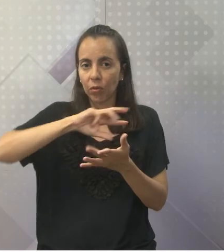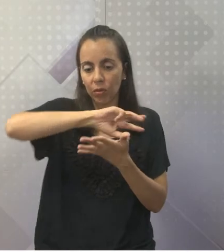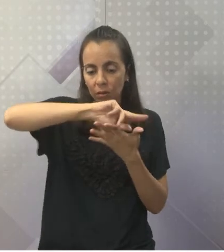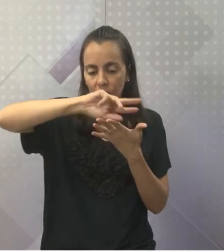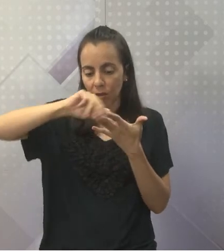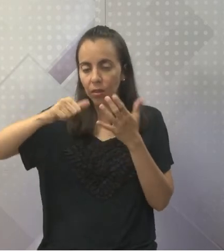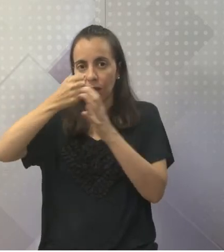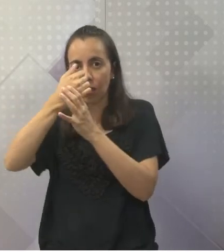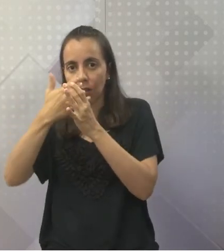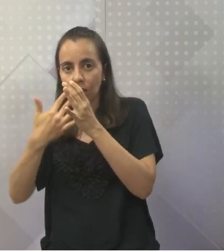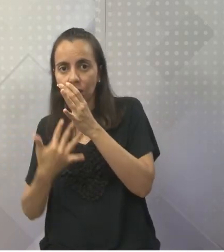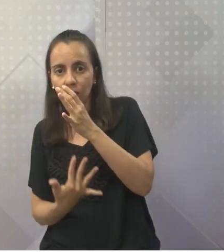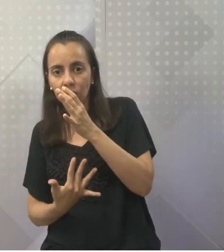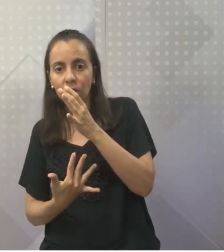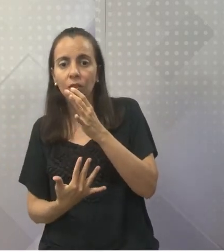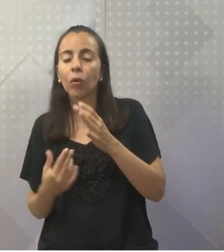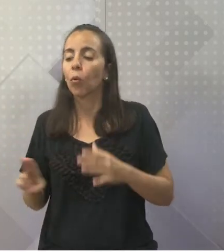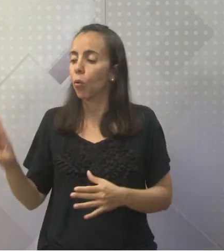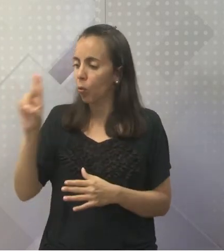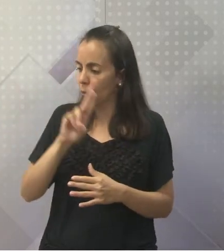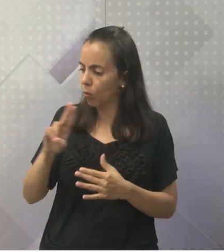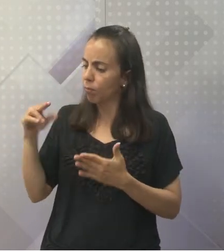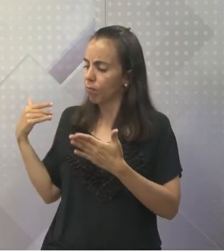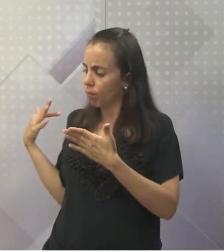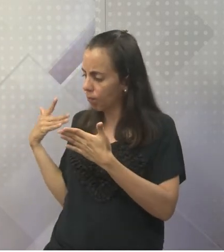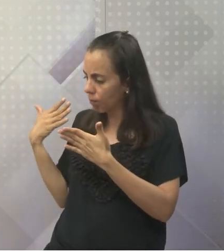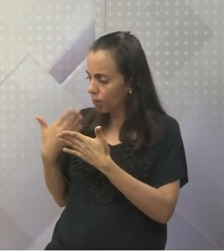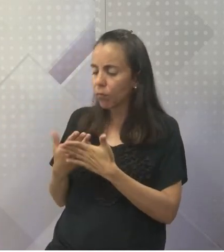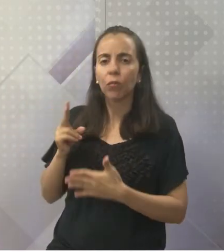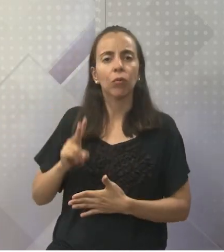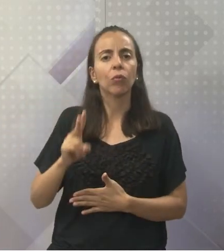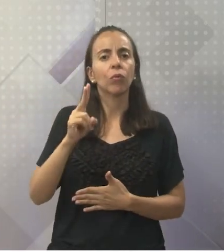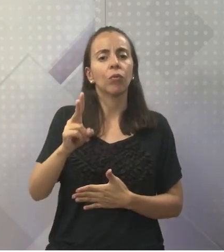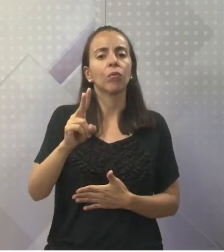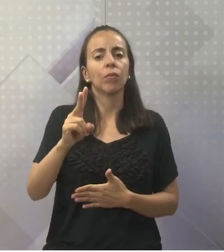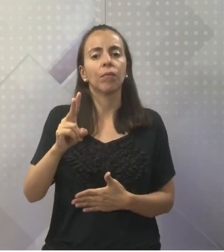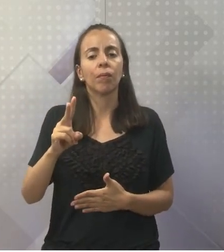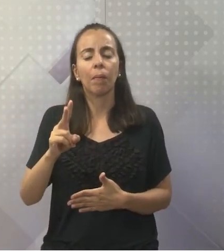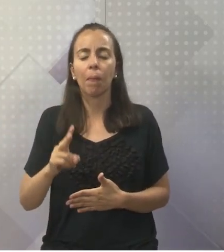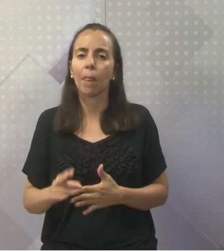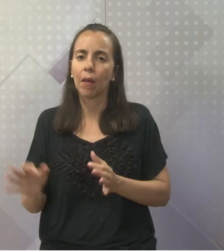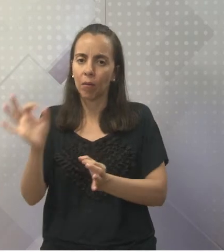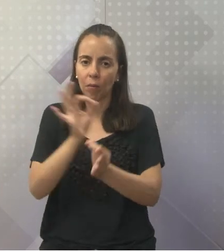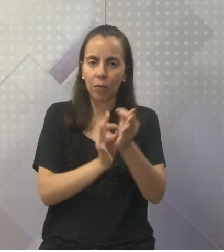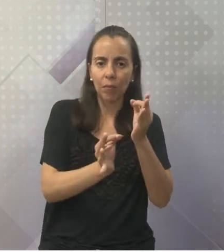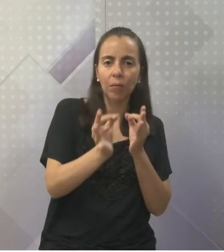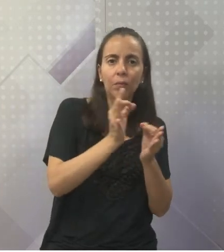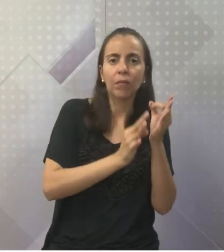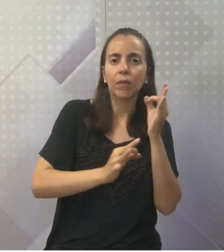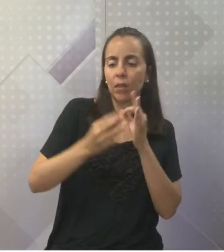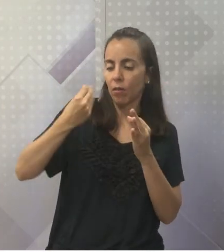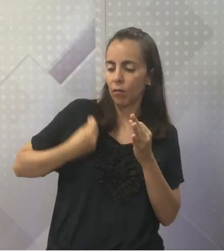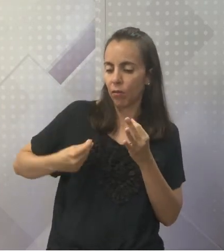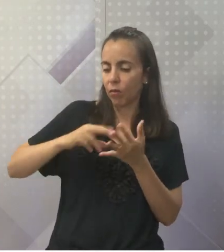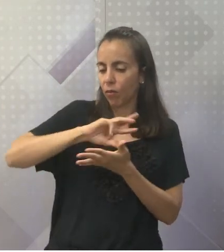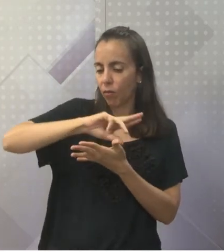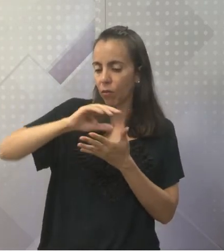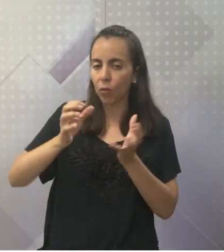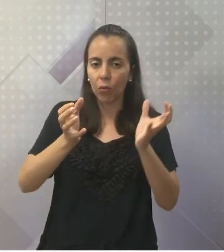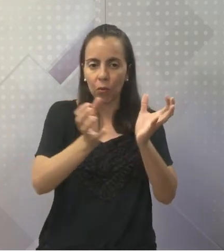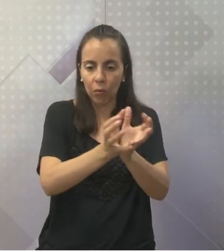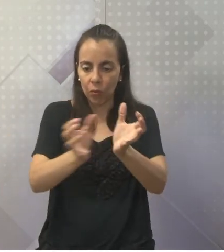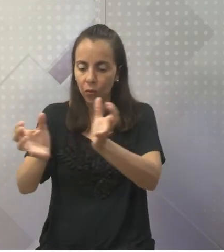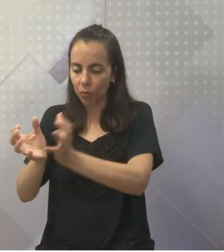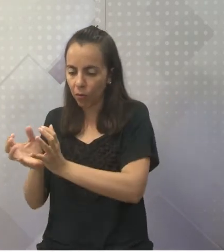hoje para organizar, repito, os seres vivos em grupos por